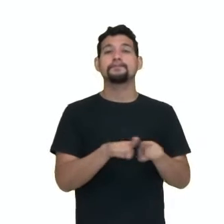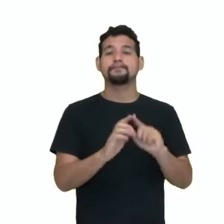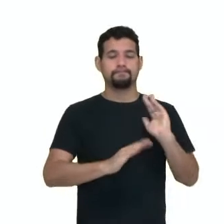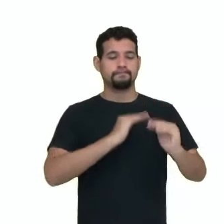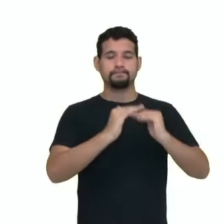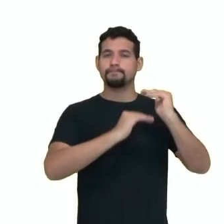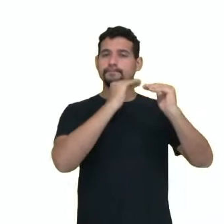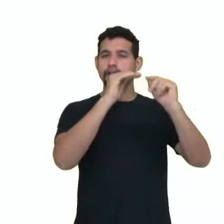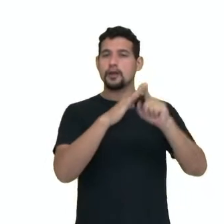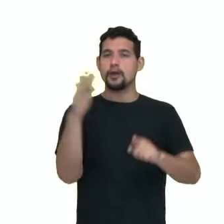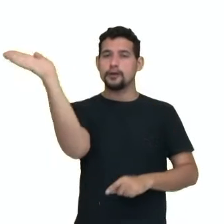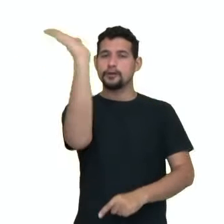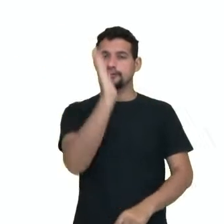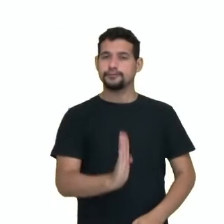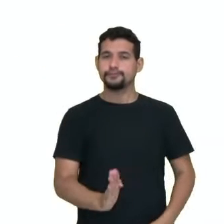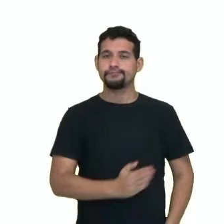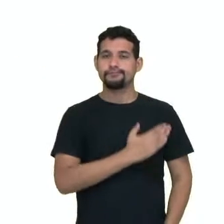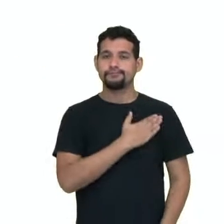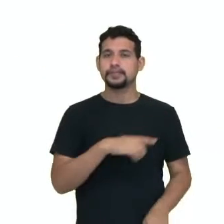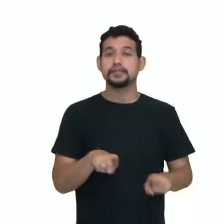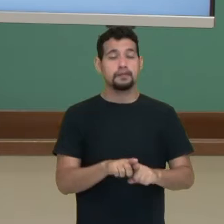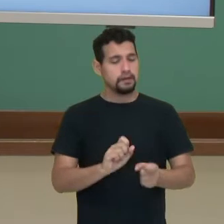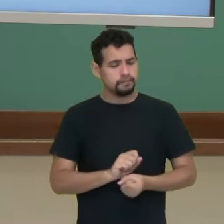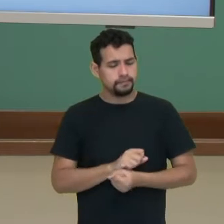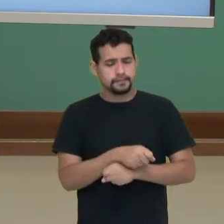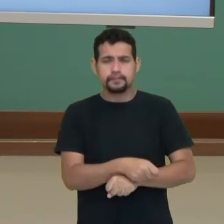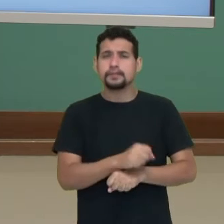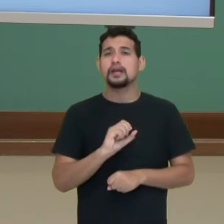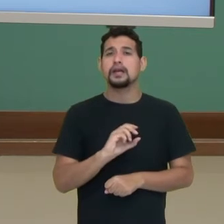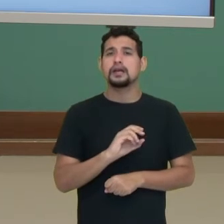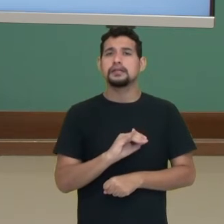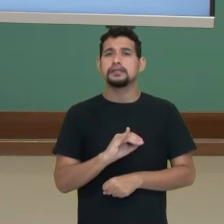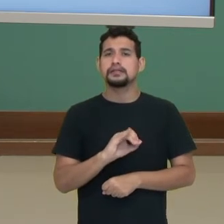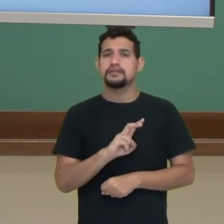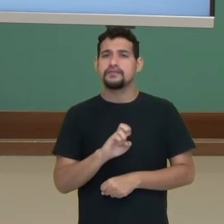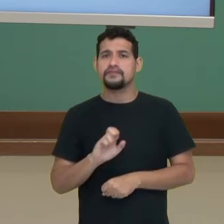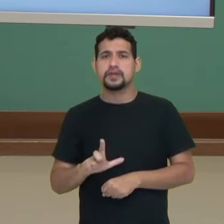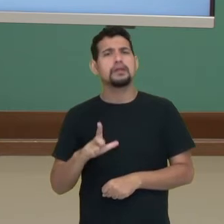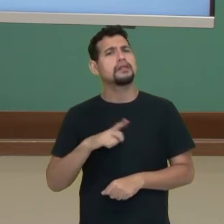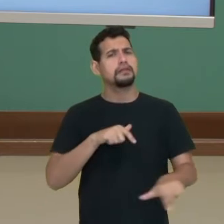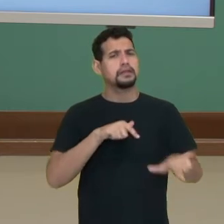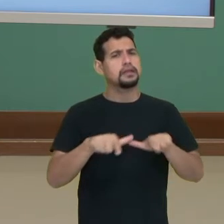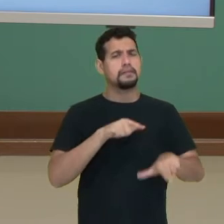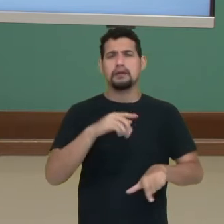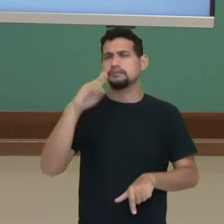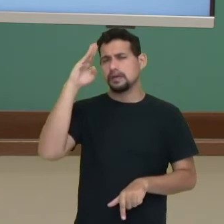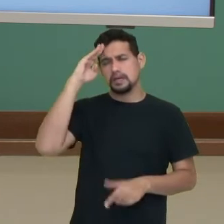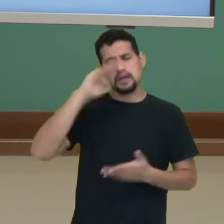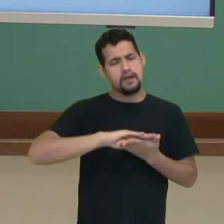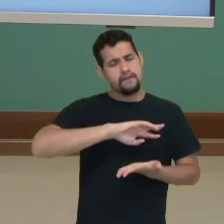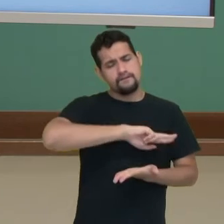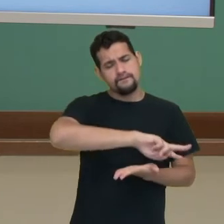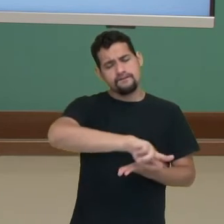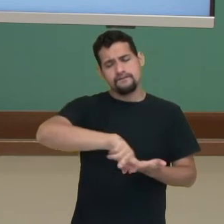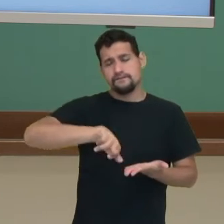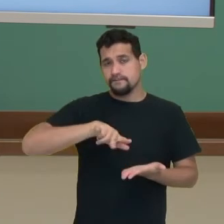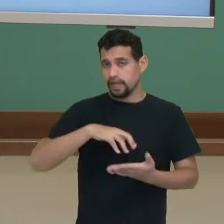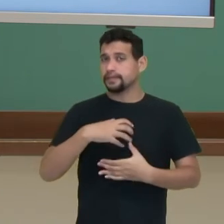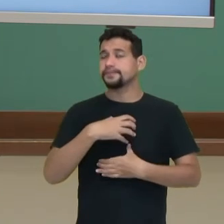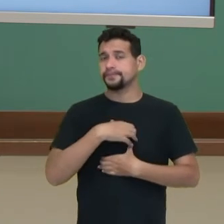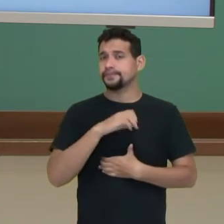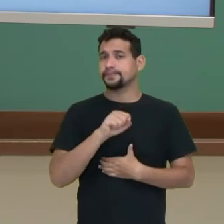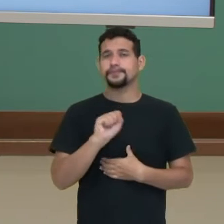desenvolvimento nacional e também com a defesa civil. A gente tem aí a atuação da Marinha em vários aspectos